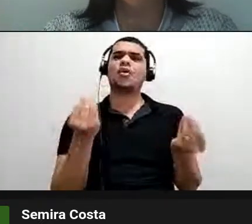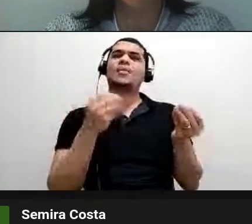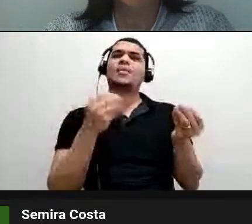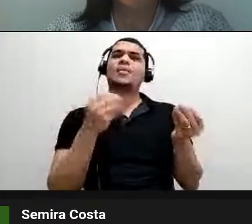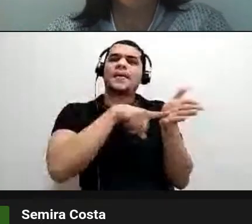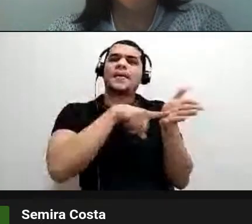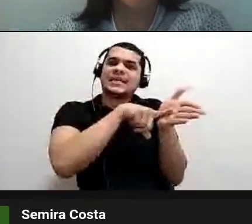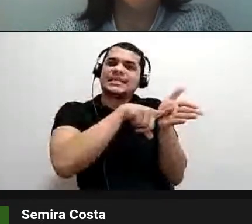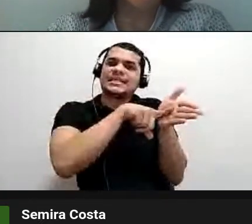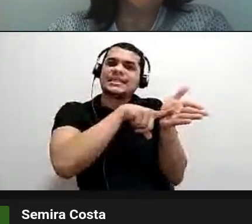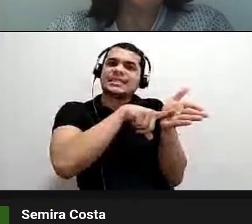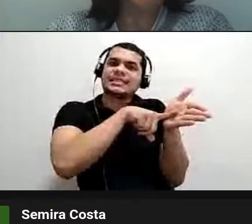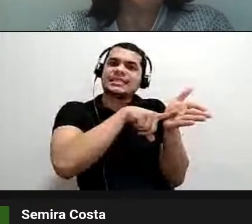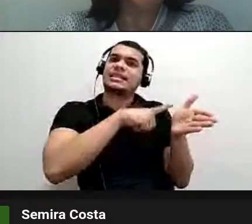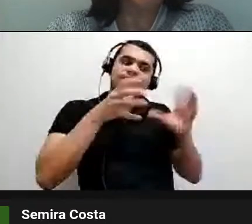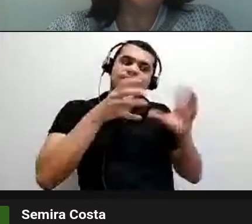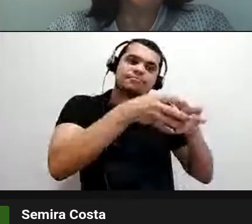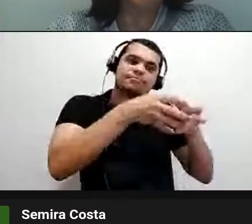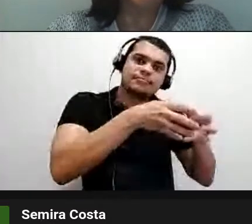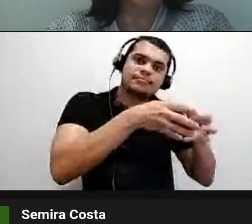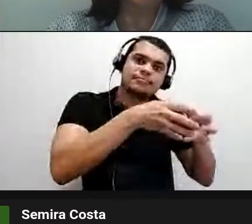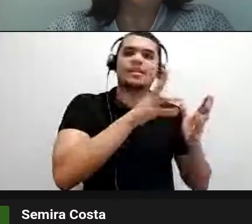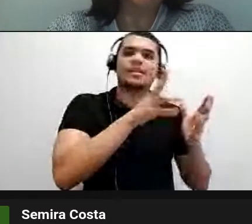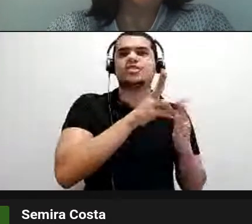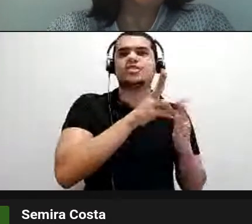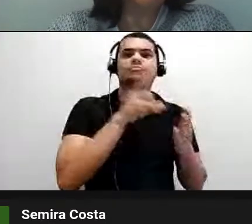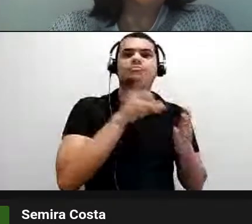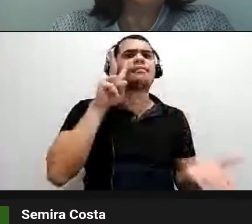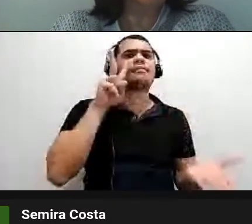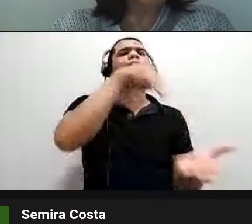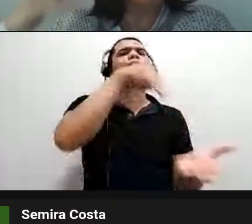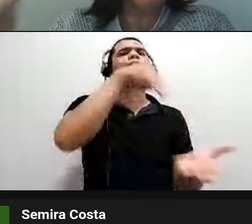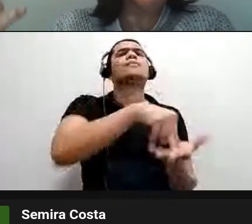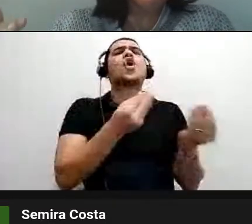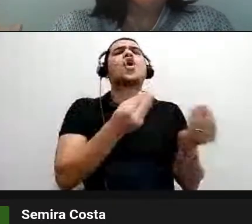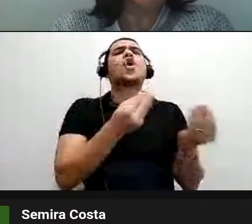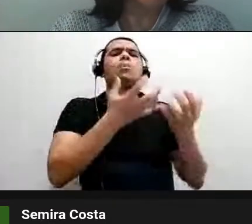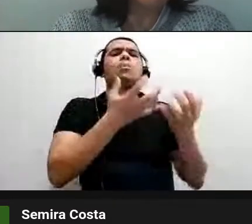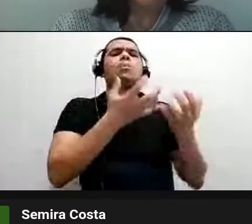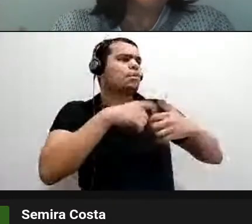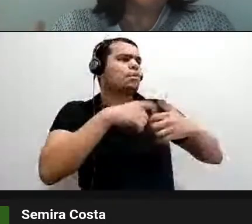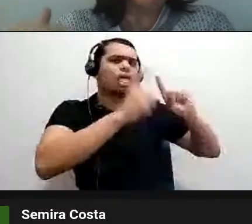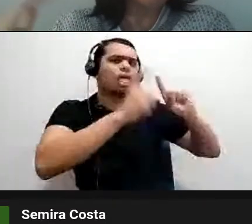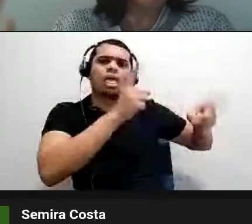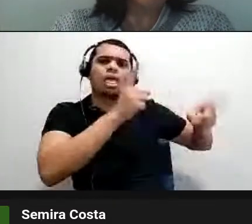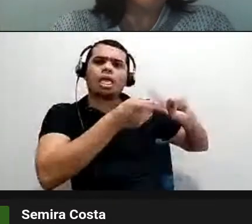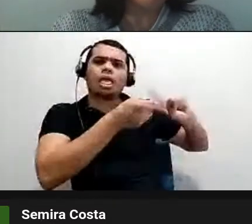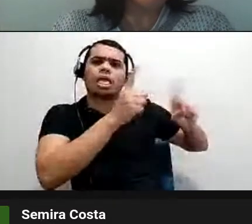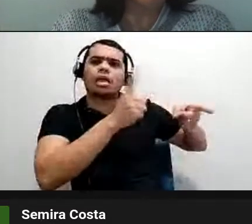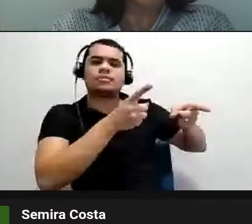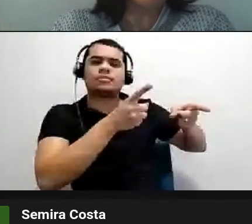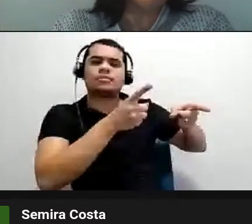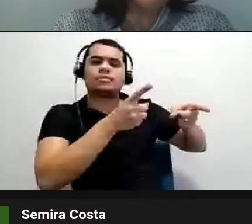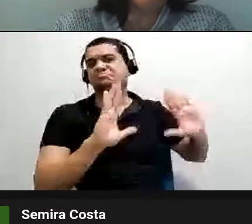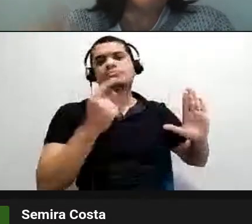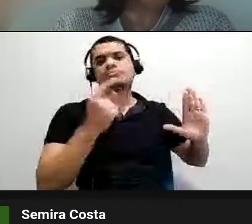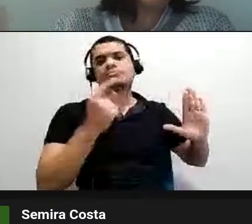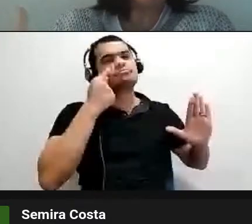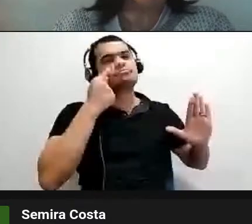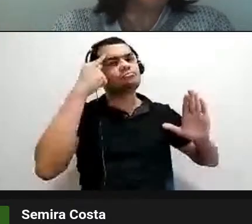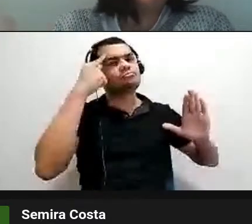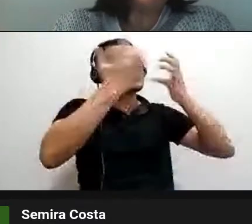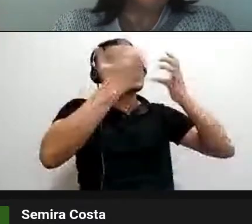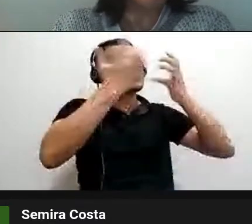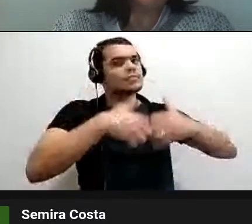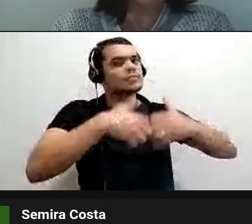analogia muito boa com... Porque muitas vezes se chega, a escola é um universo, né? E existem